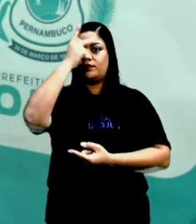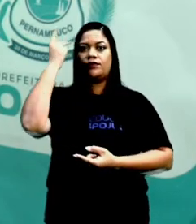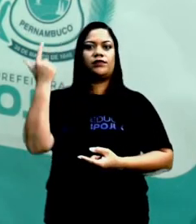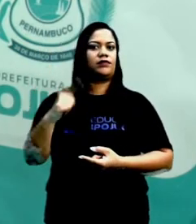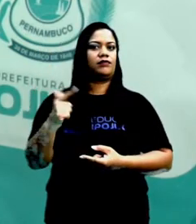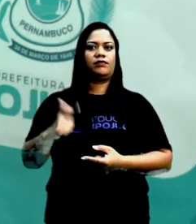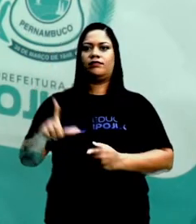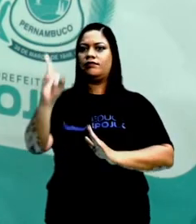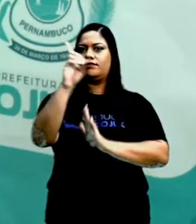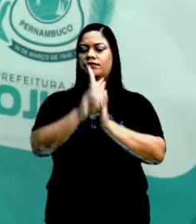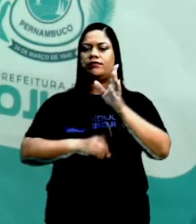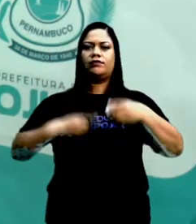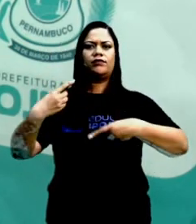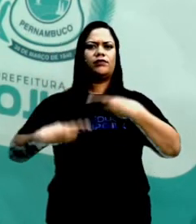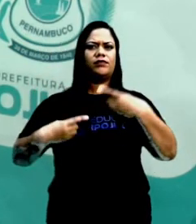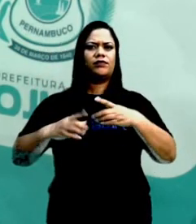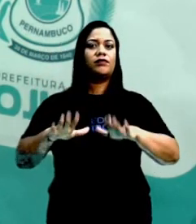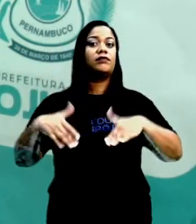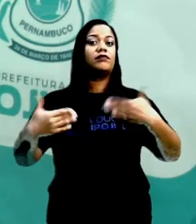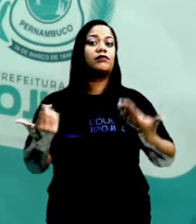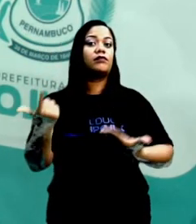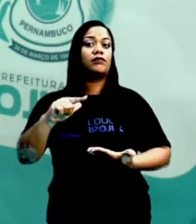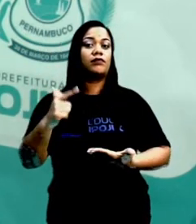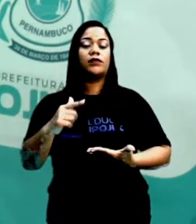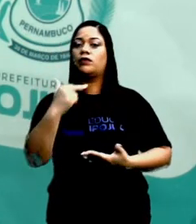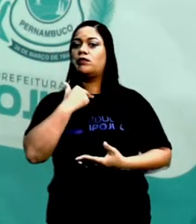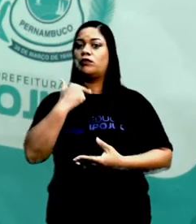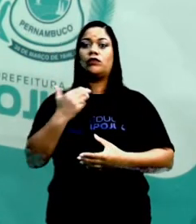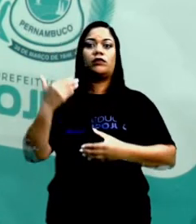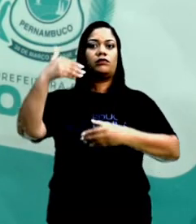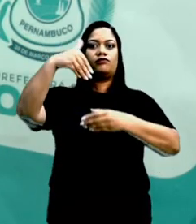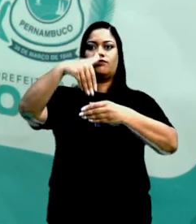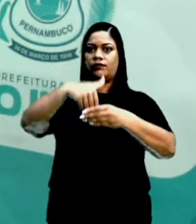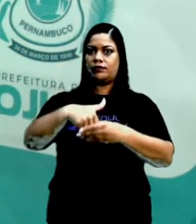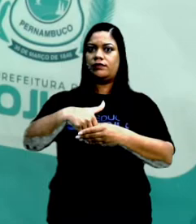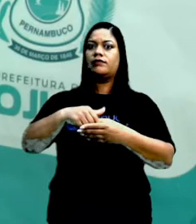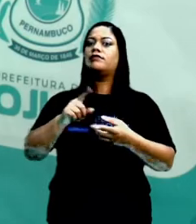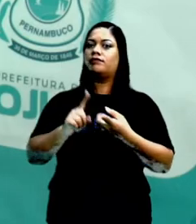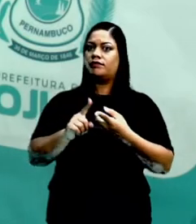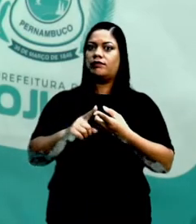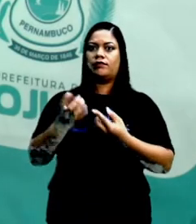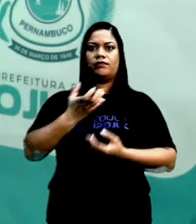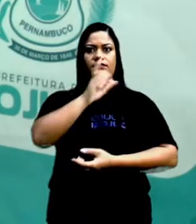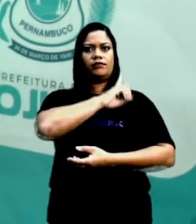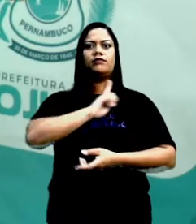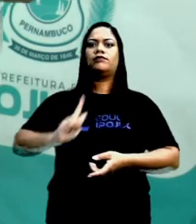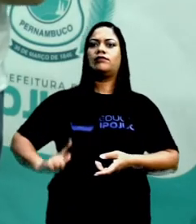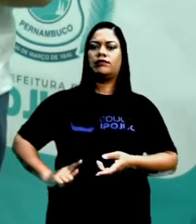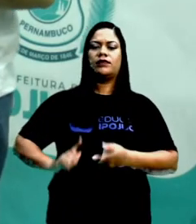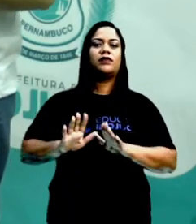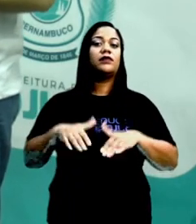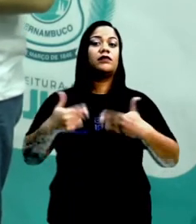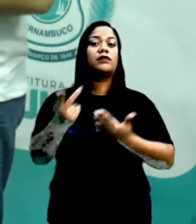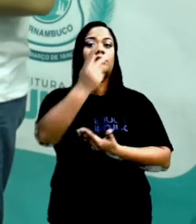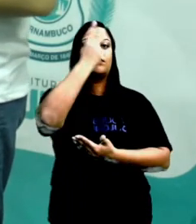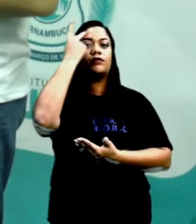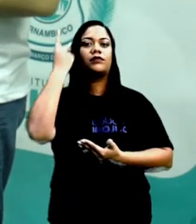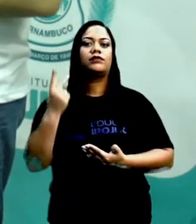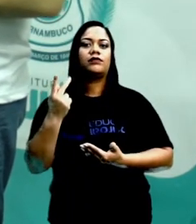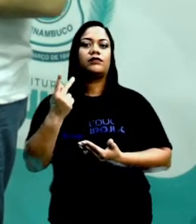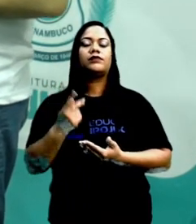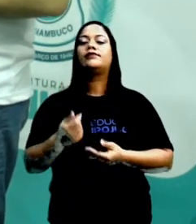políticos. O quer dizer não ter direito político? Eles não podiam votar e nem se candidatar a nenhum cargo. Quem eram essas pessoas?